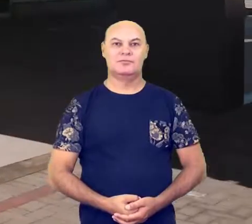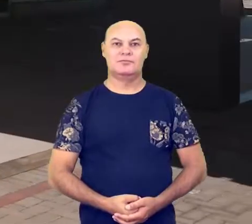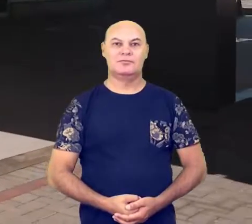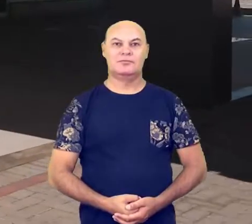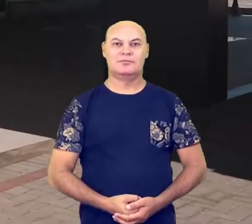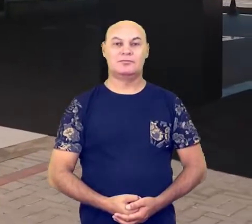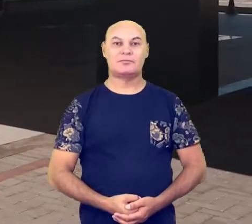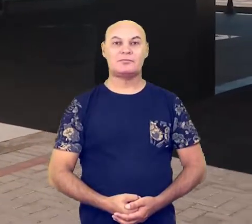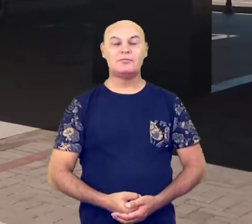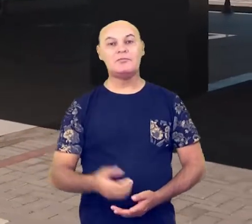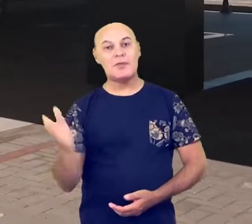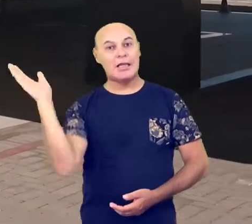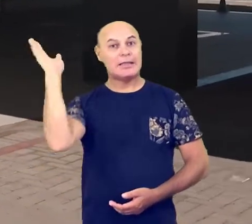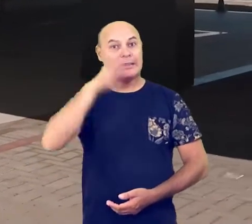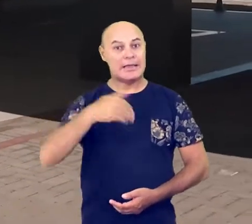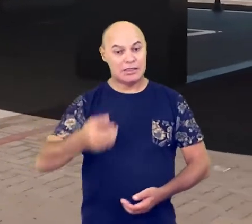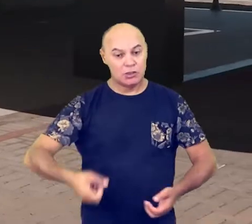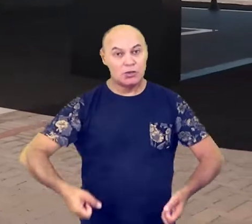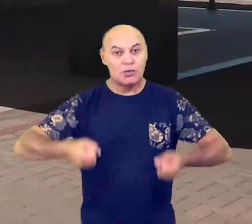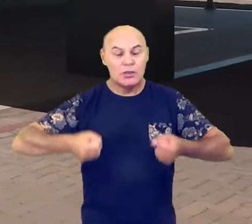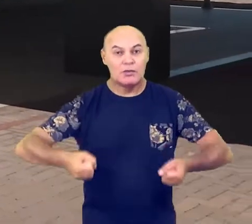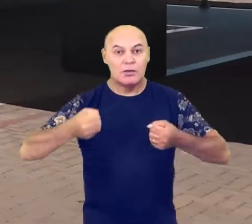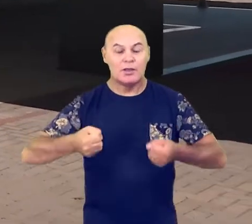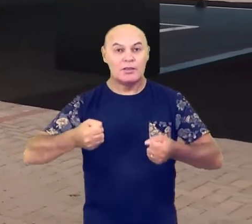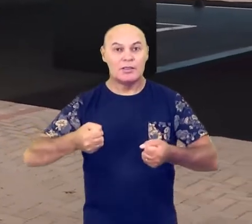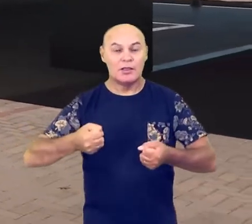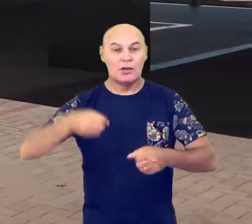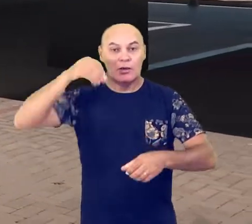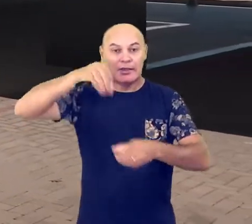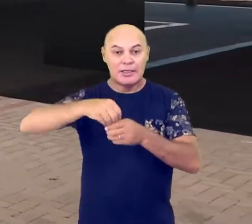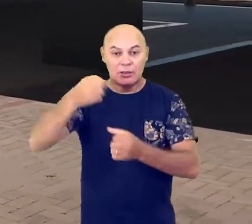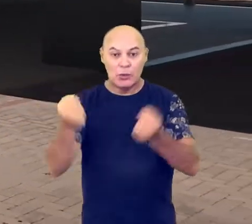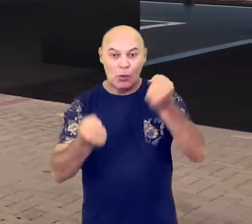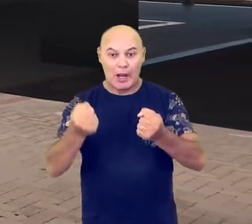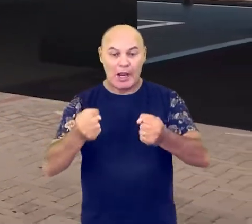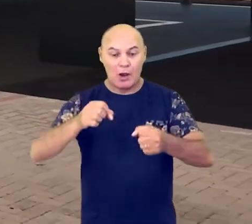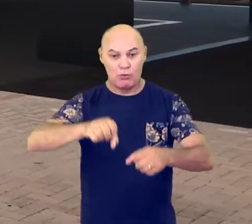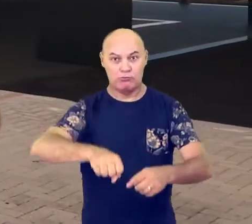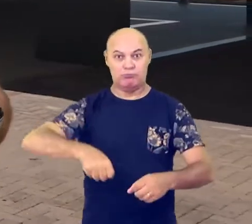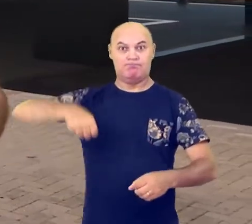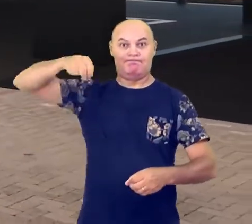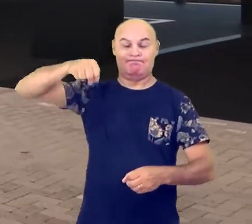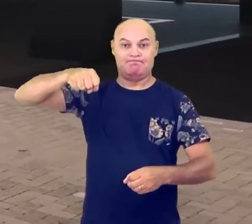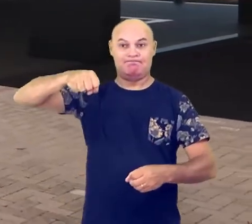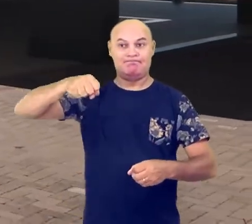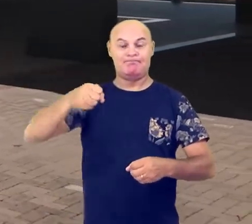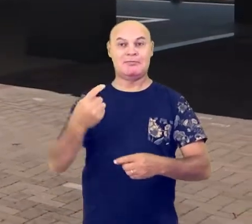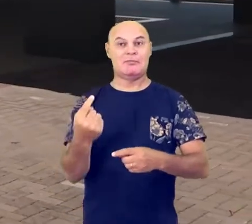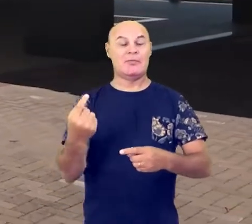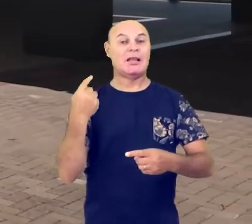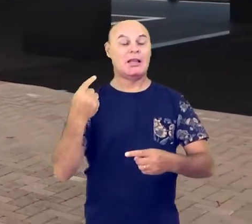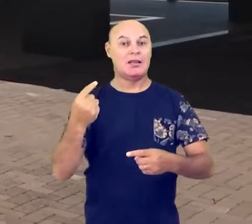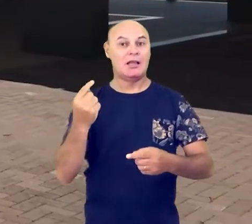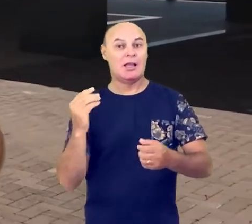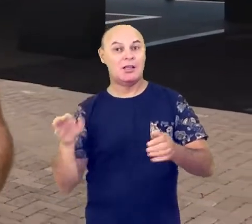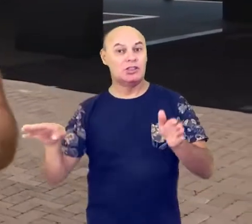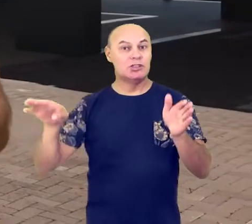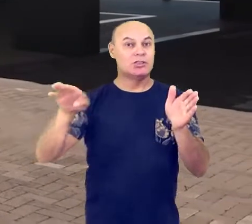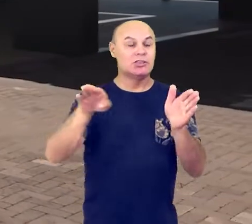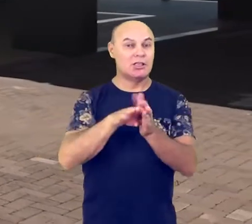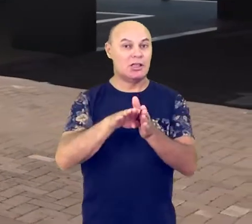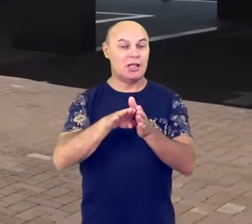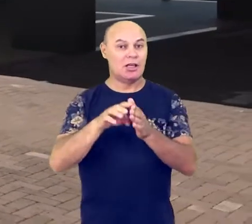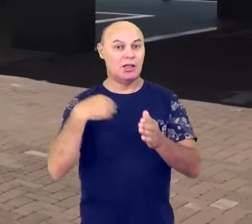Traga sua doação de preferência no porta-malas do seu carro, pois ao entrar no pátio da igreja, nós iremos